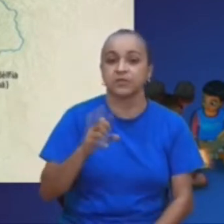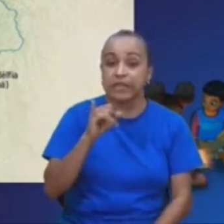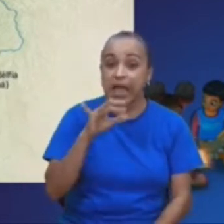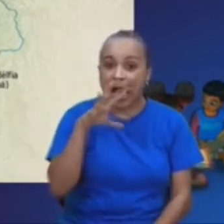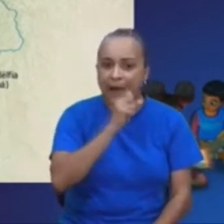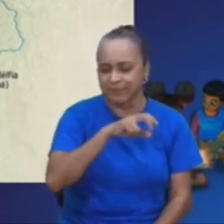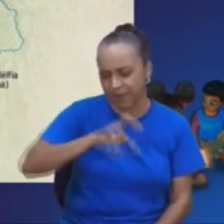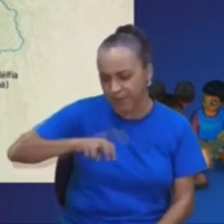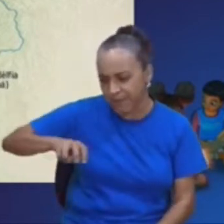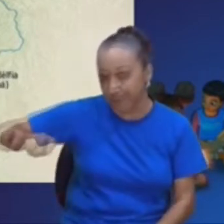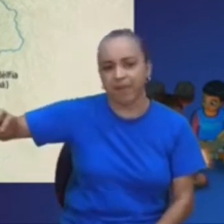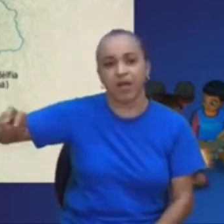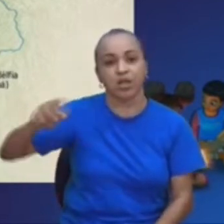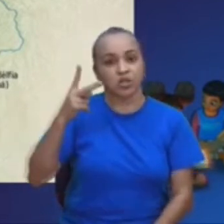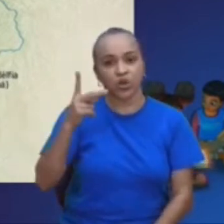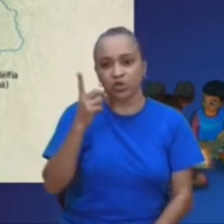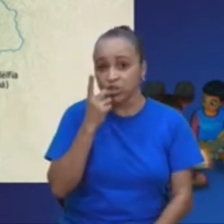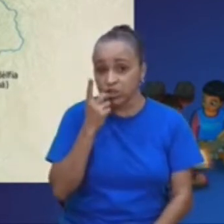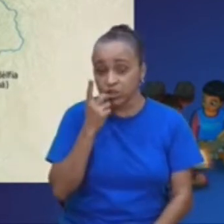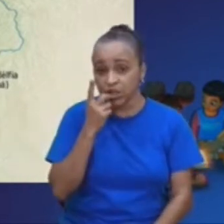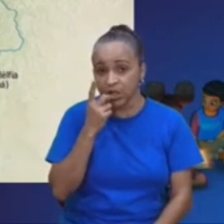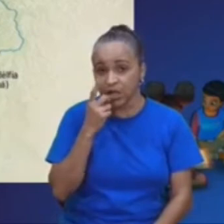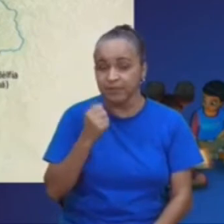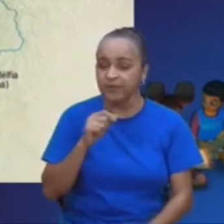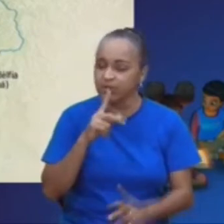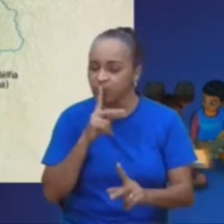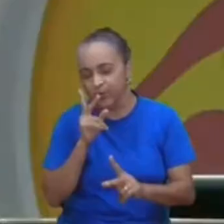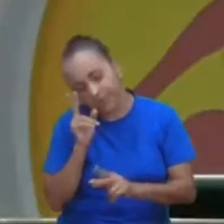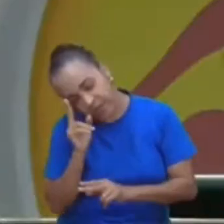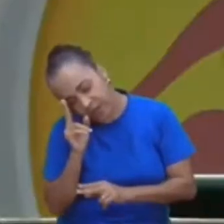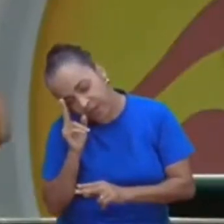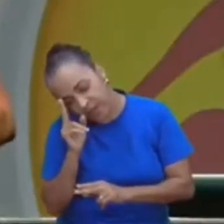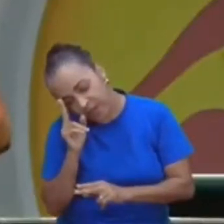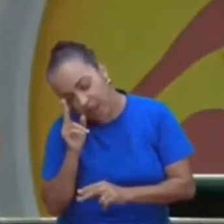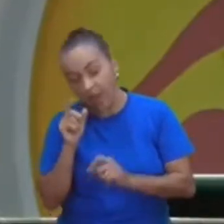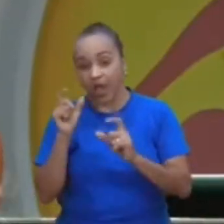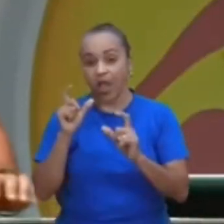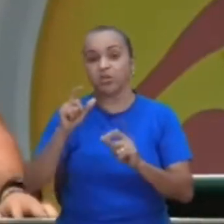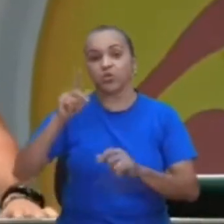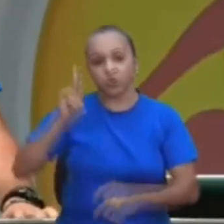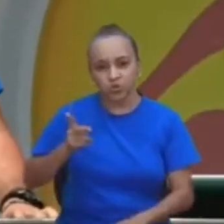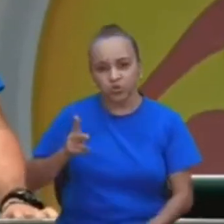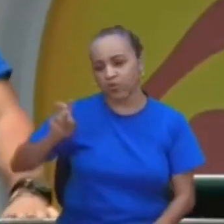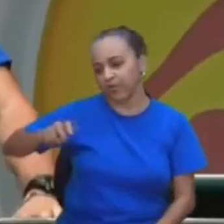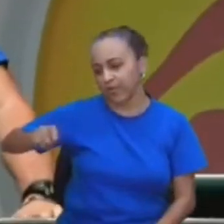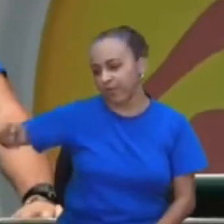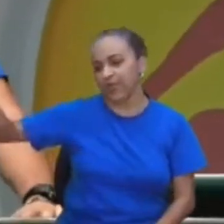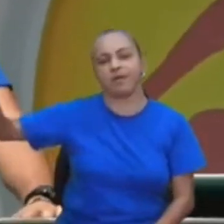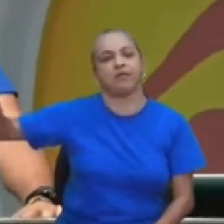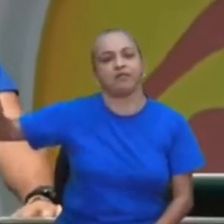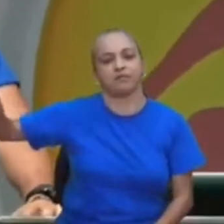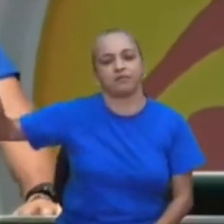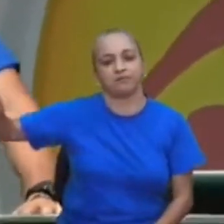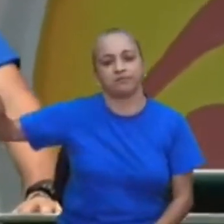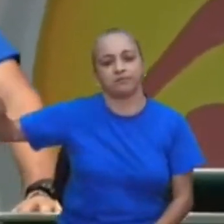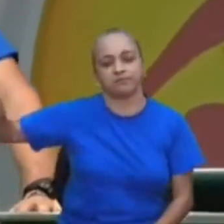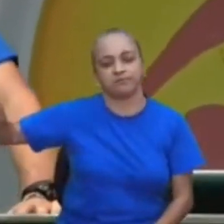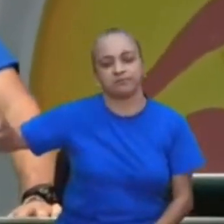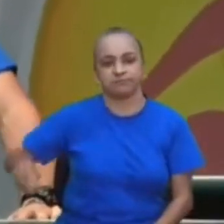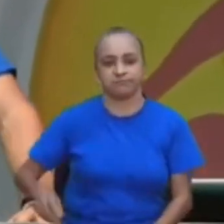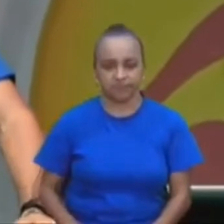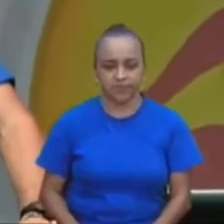gastava dois dias, ela tinha que dormir, lá por perto de São Maria, e depois descia no outro dia, subia quer dizer,